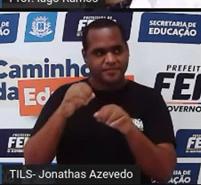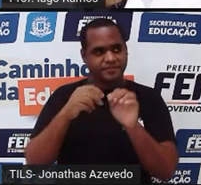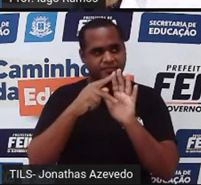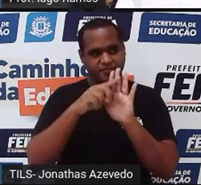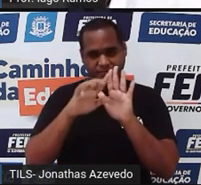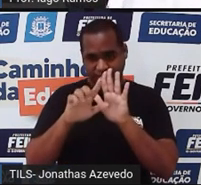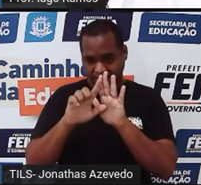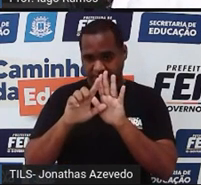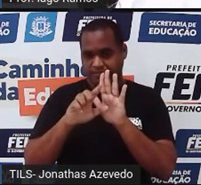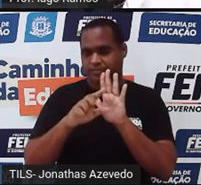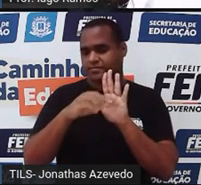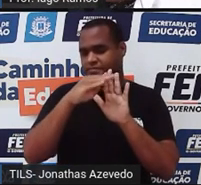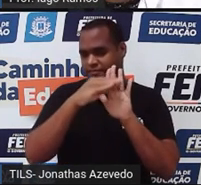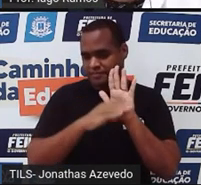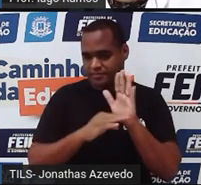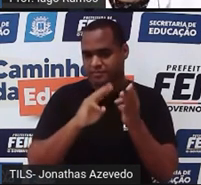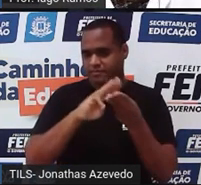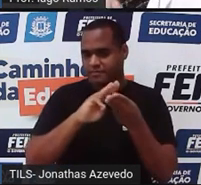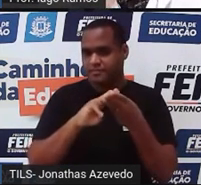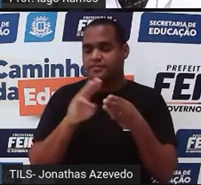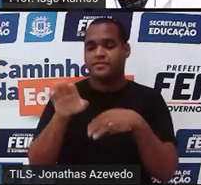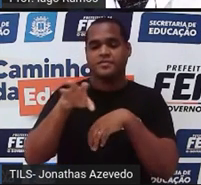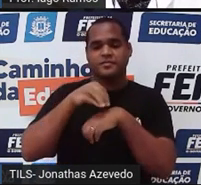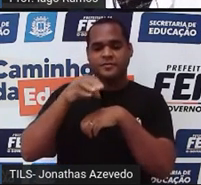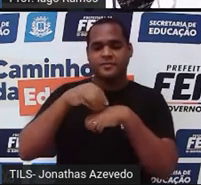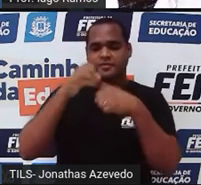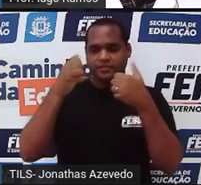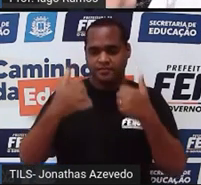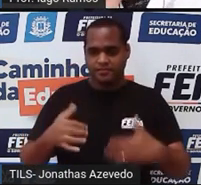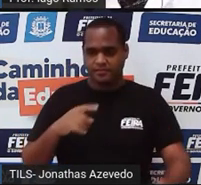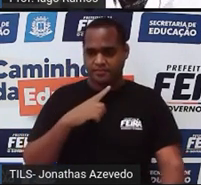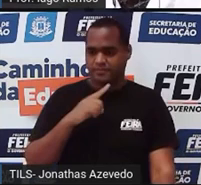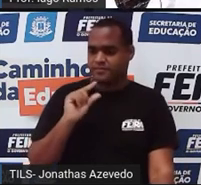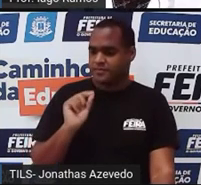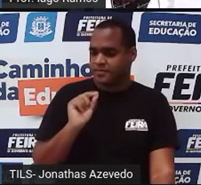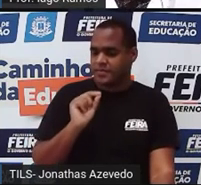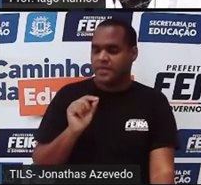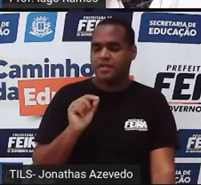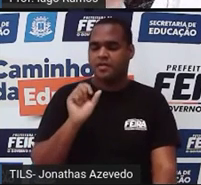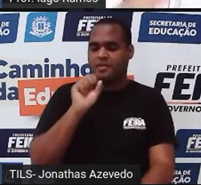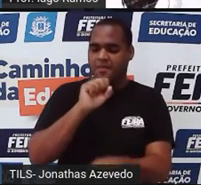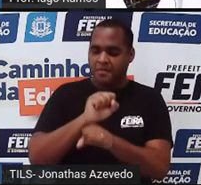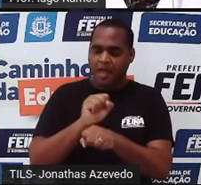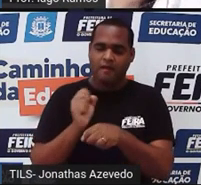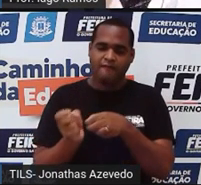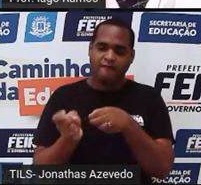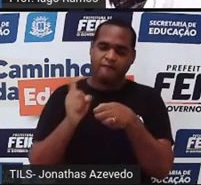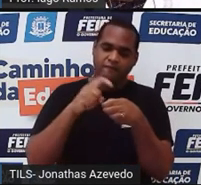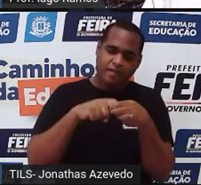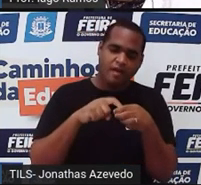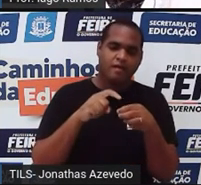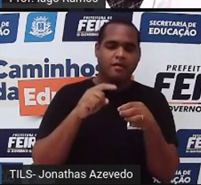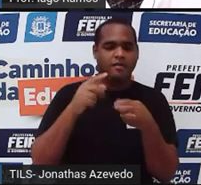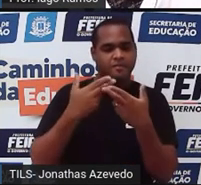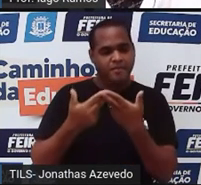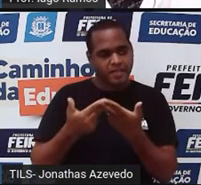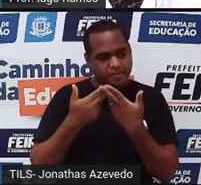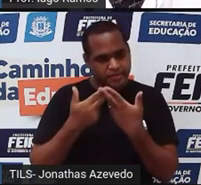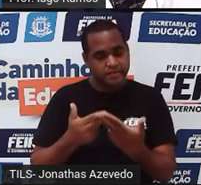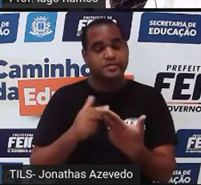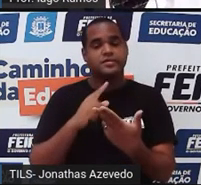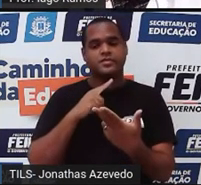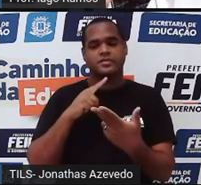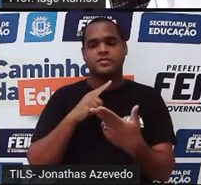matemática do oitavo ano, pegar essa aula, assistir, pausando, voltando, com paciência, né?